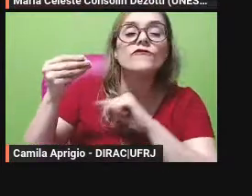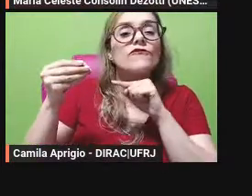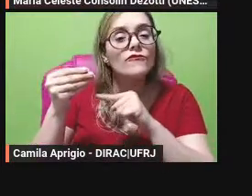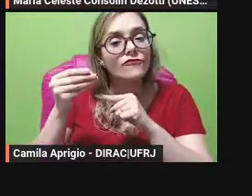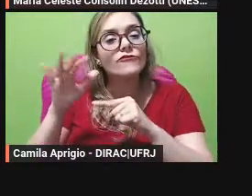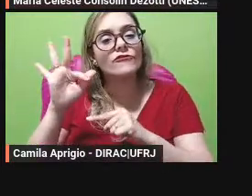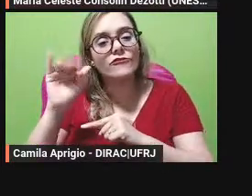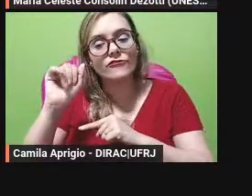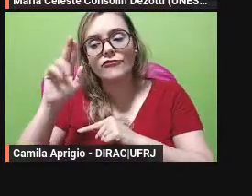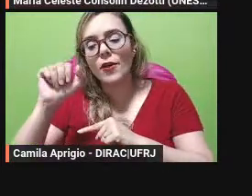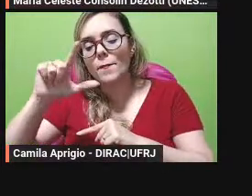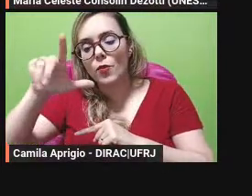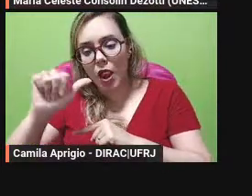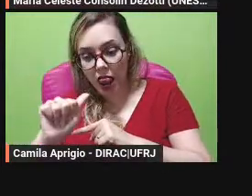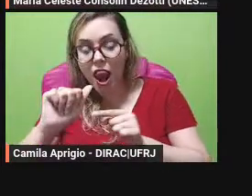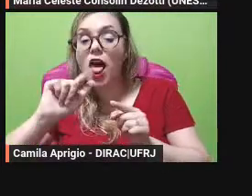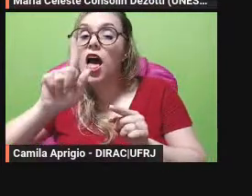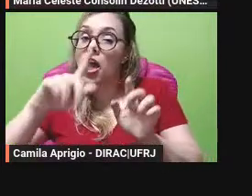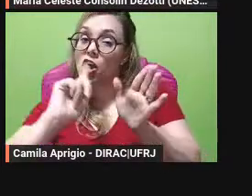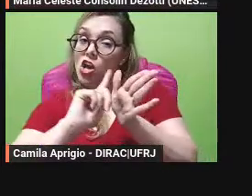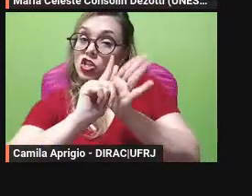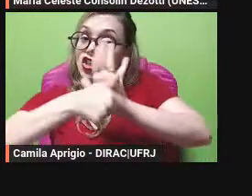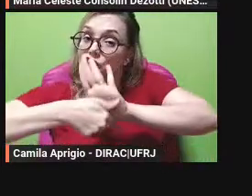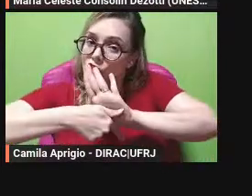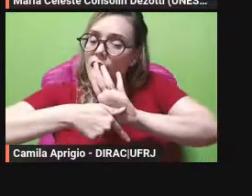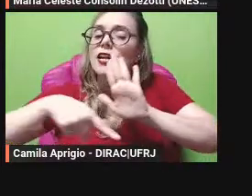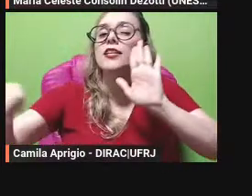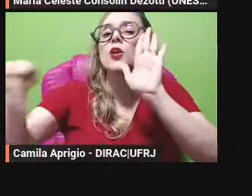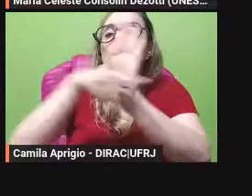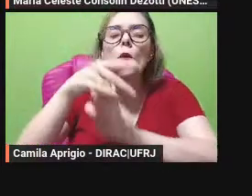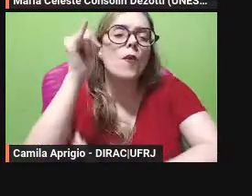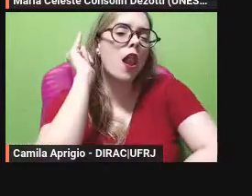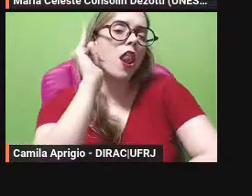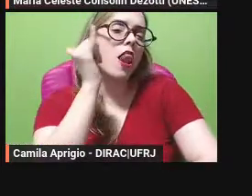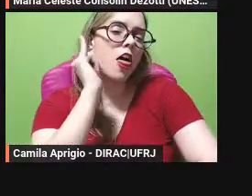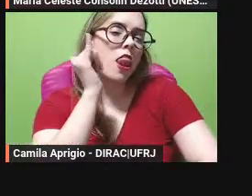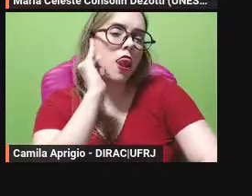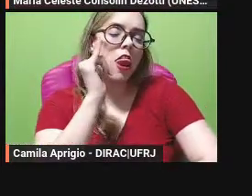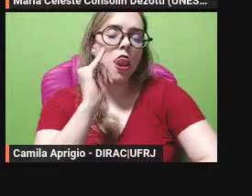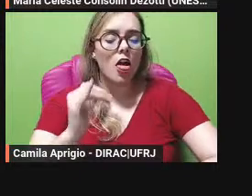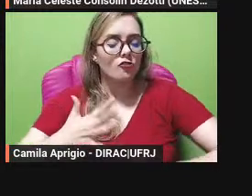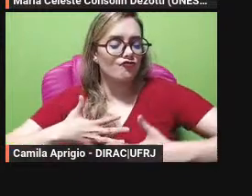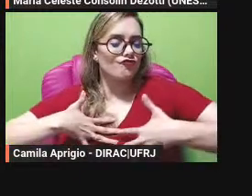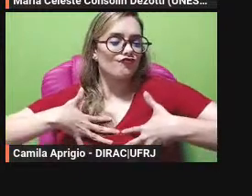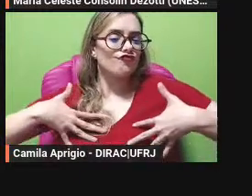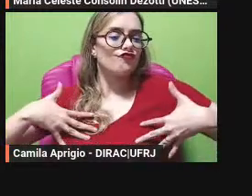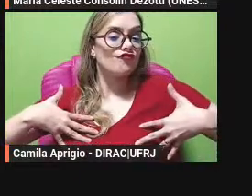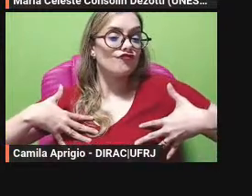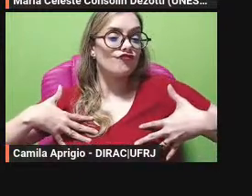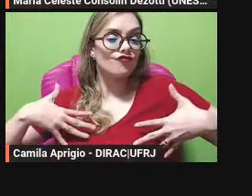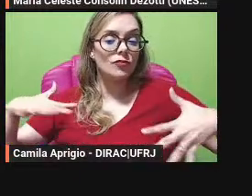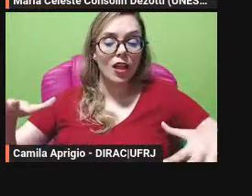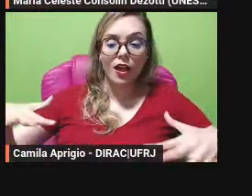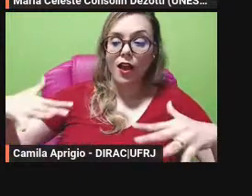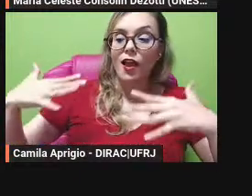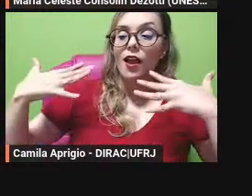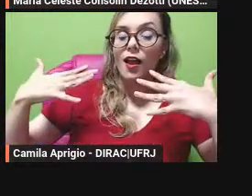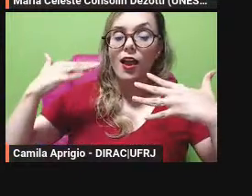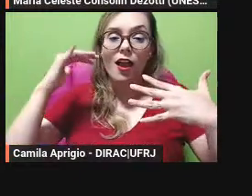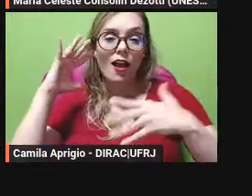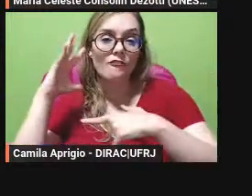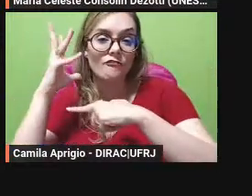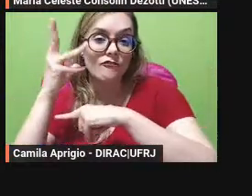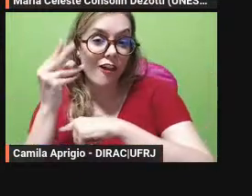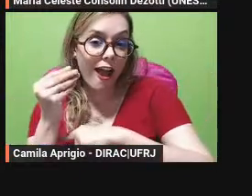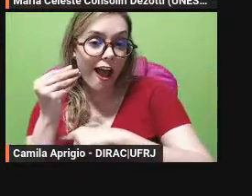que tem a sua que tem o seu charme a sua a sua graça que é